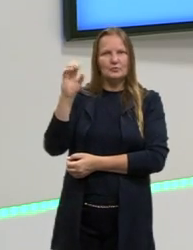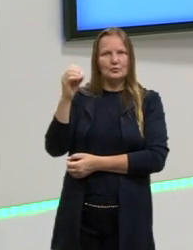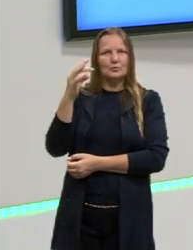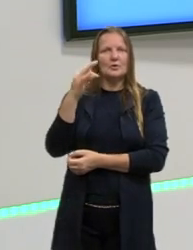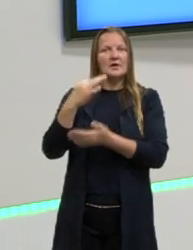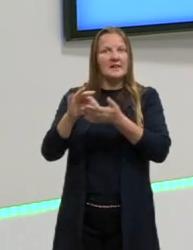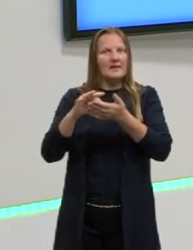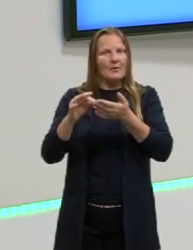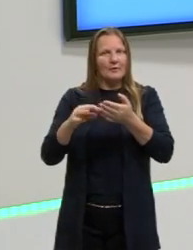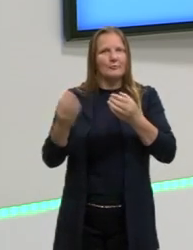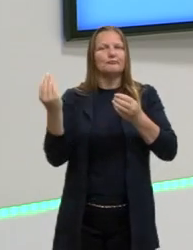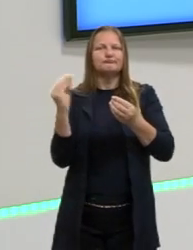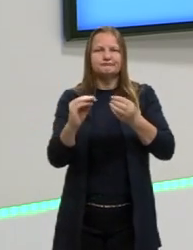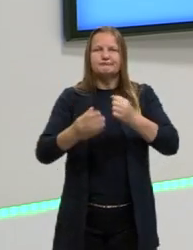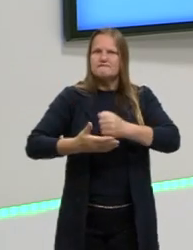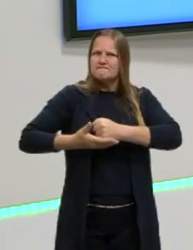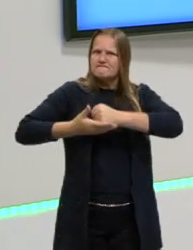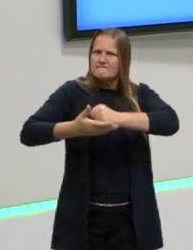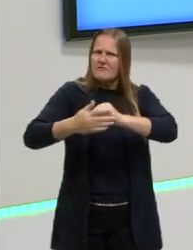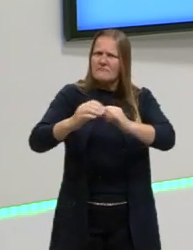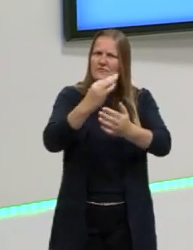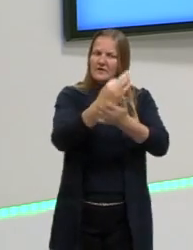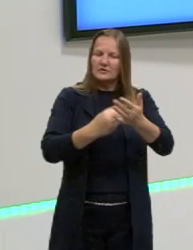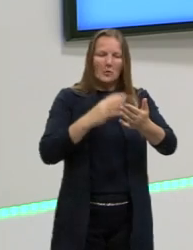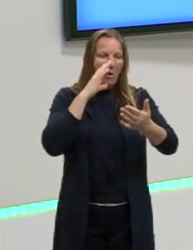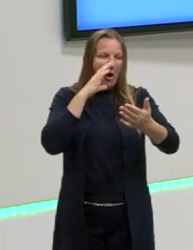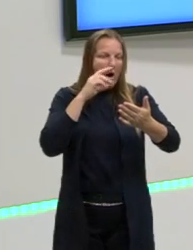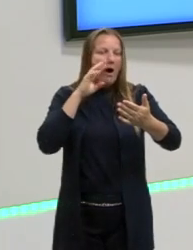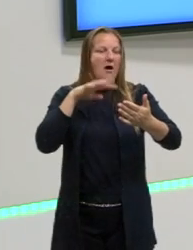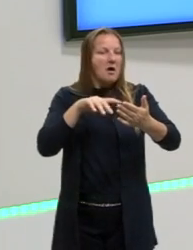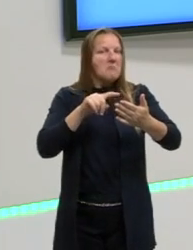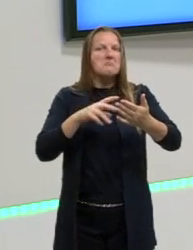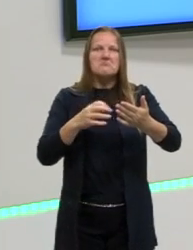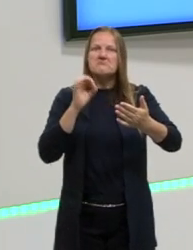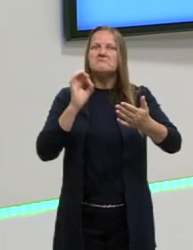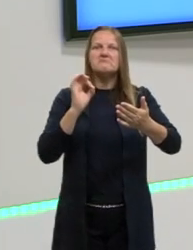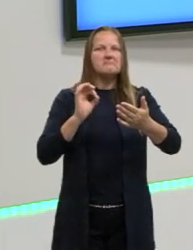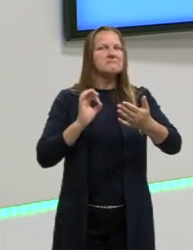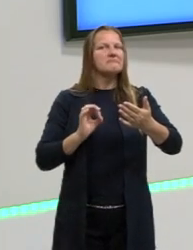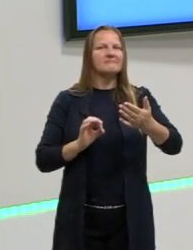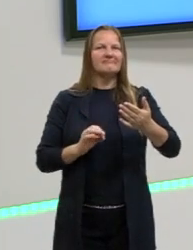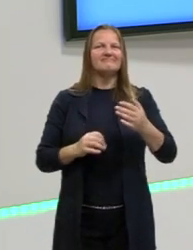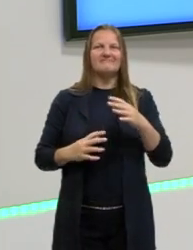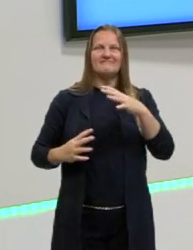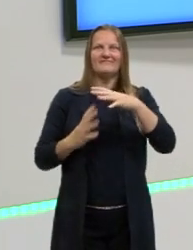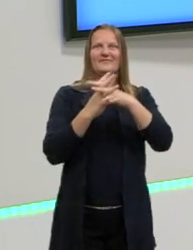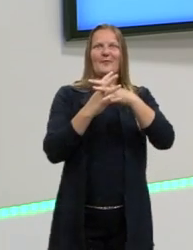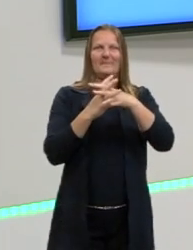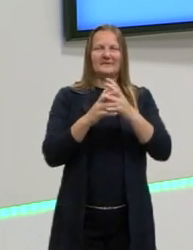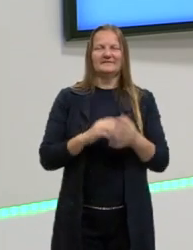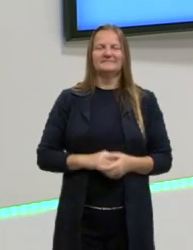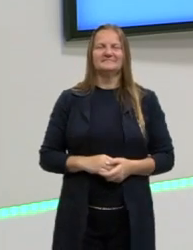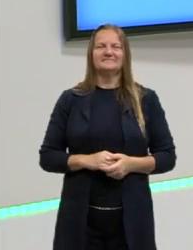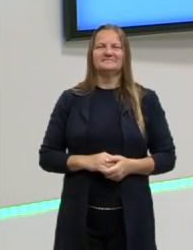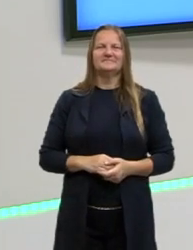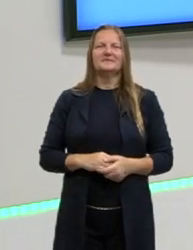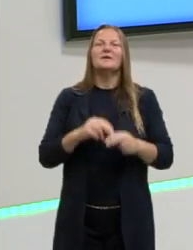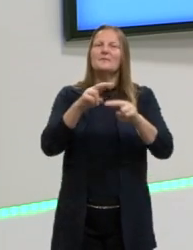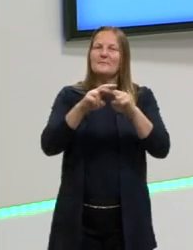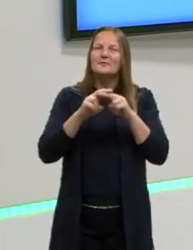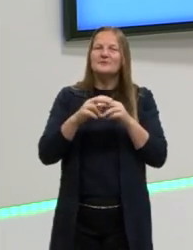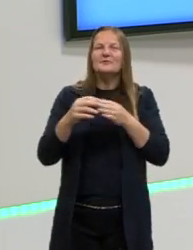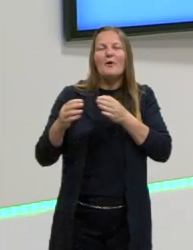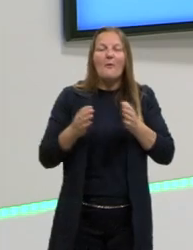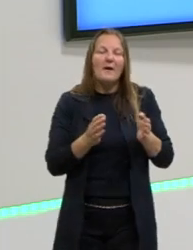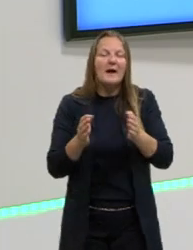daquele assunto, daquela problemática, vai legitimar aquela tua fala. Então, é por aí que a gente tem